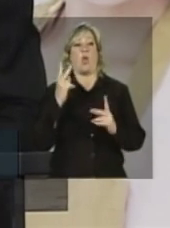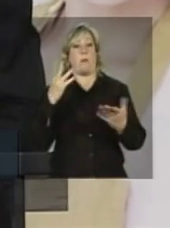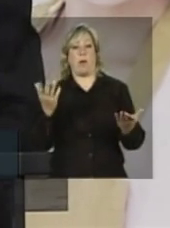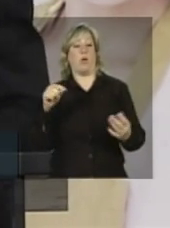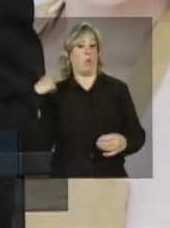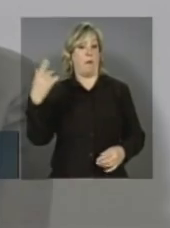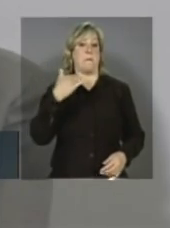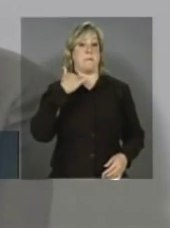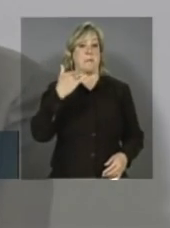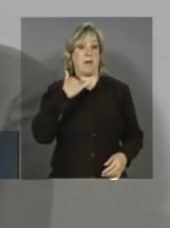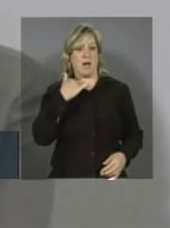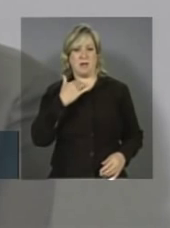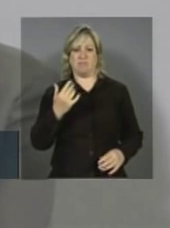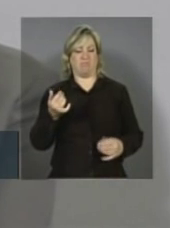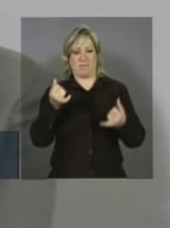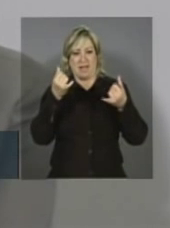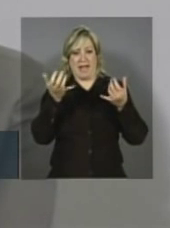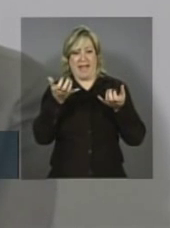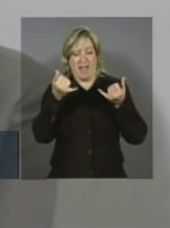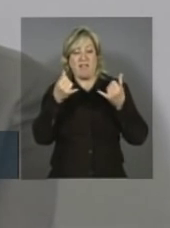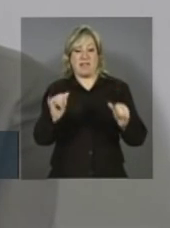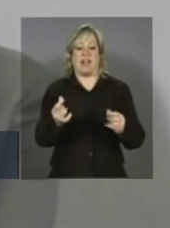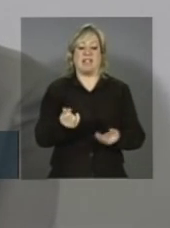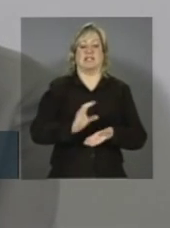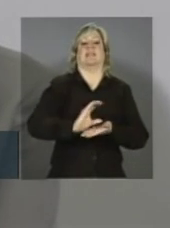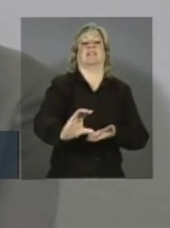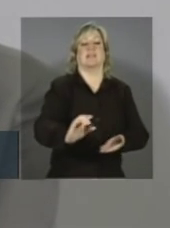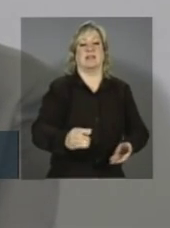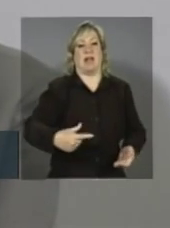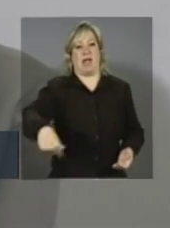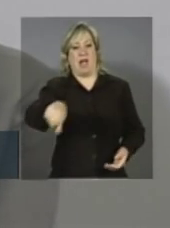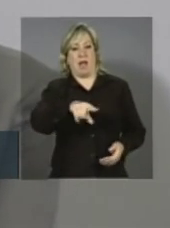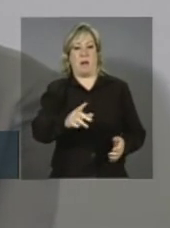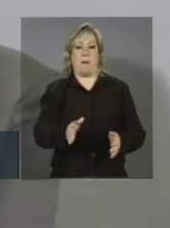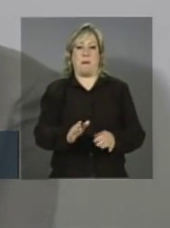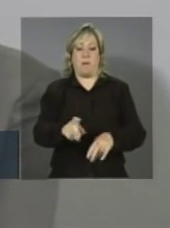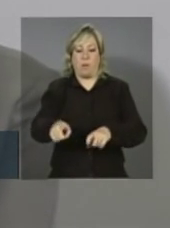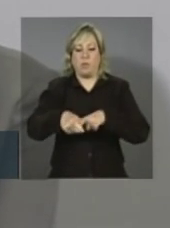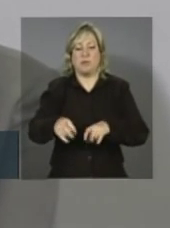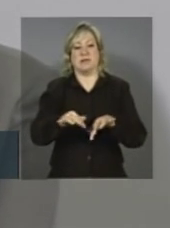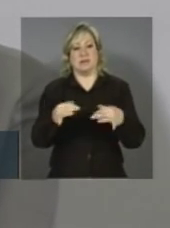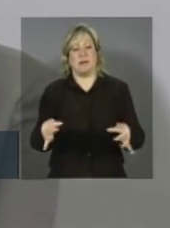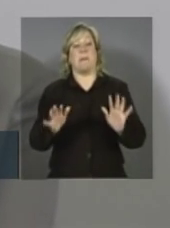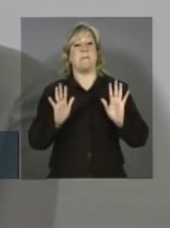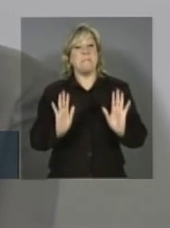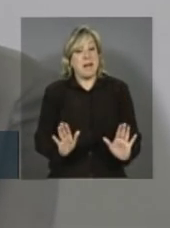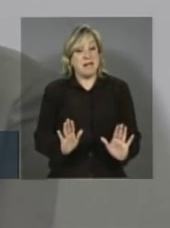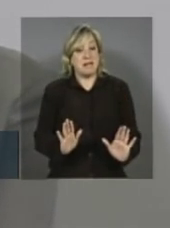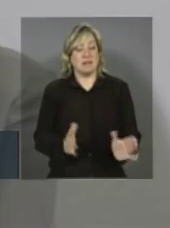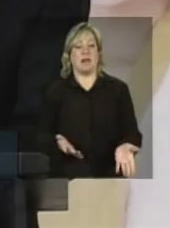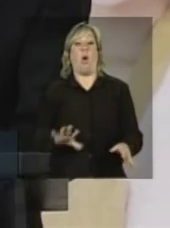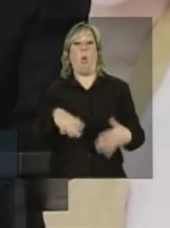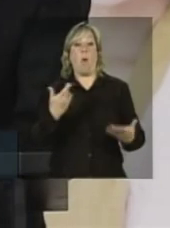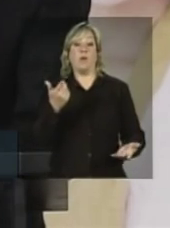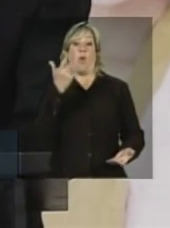bancos relutam em dar crédito para esse segmento. No entanto, ao ter acesso a este crédito,